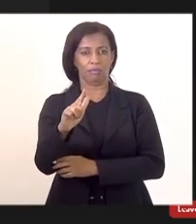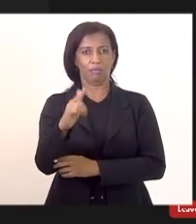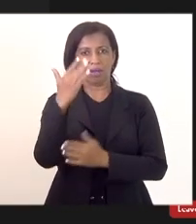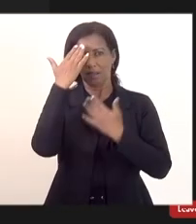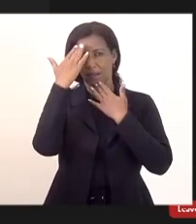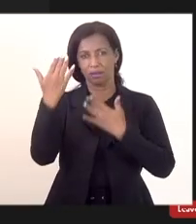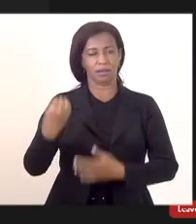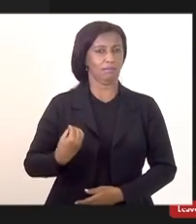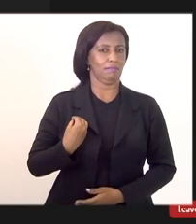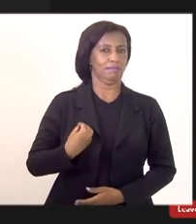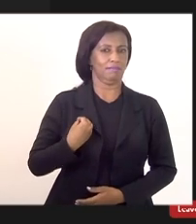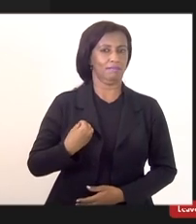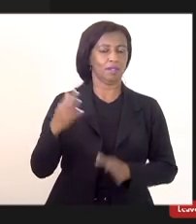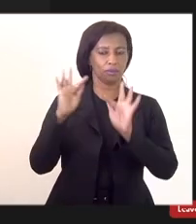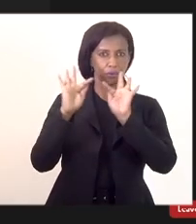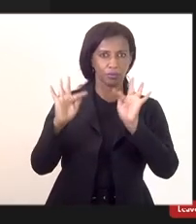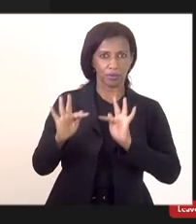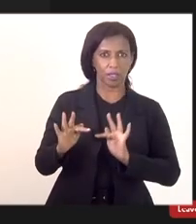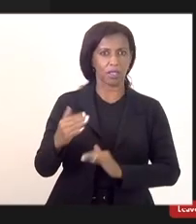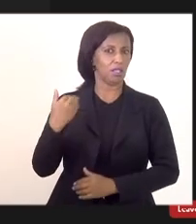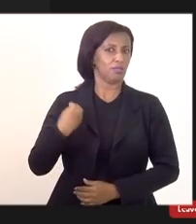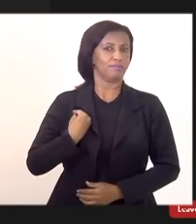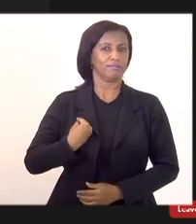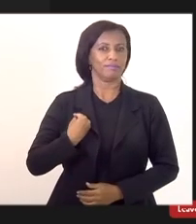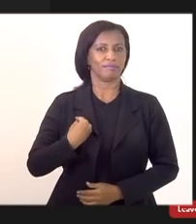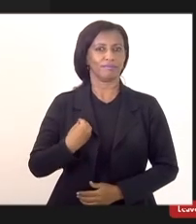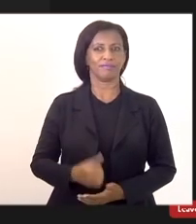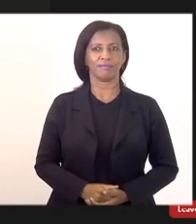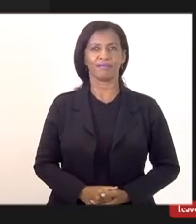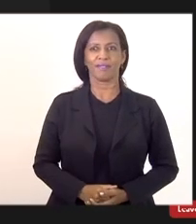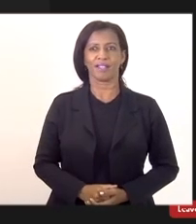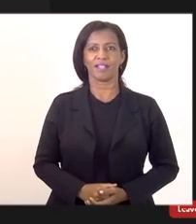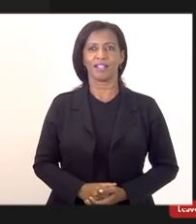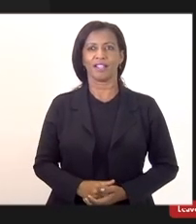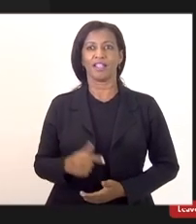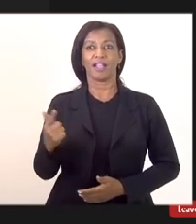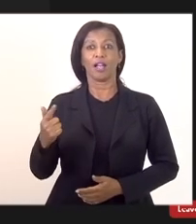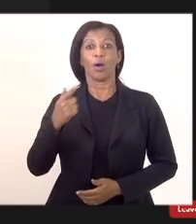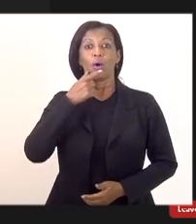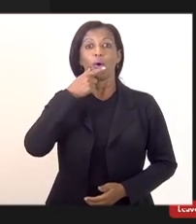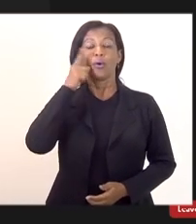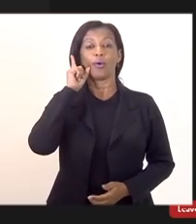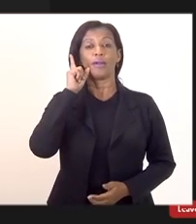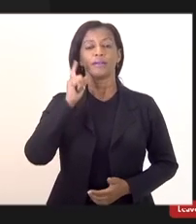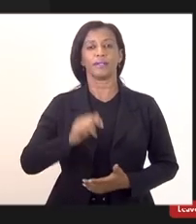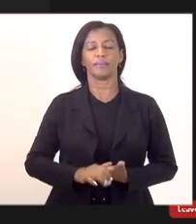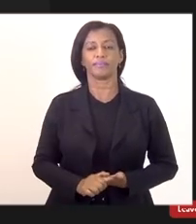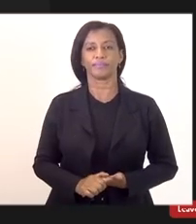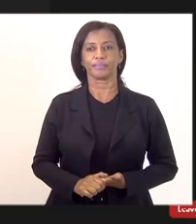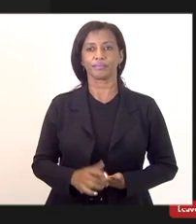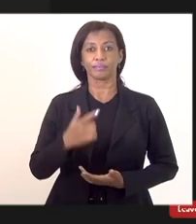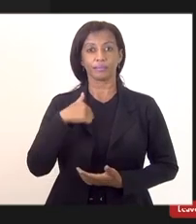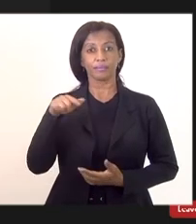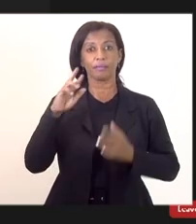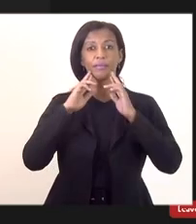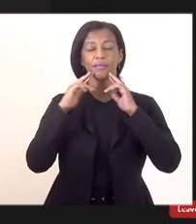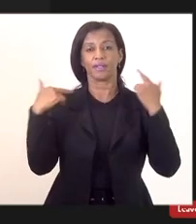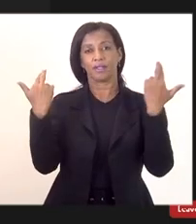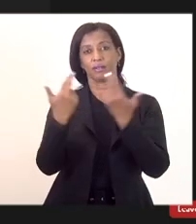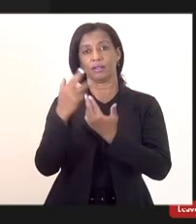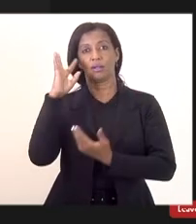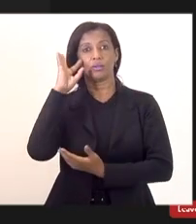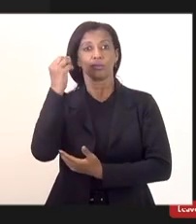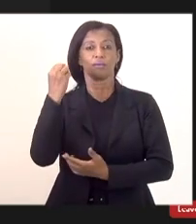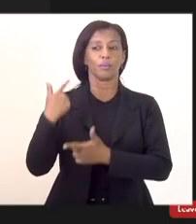Fico muito feliz com a presença de Vossa Excelência. Tem que chegar no horário, deputado Charles Batista, porque ontem eu estava numa reunião resolvendo um